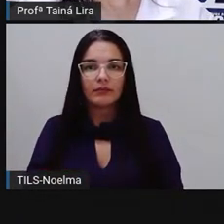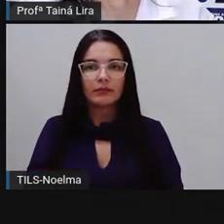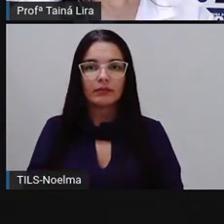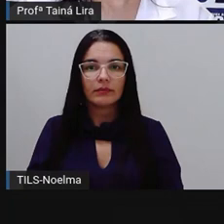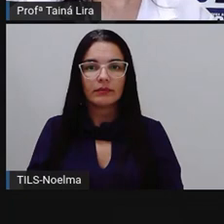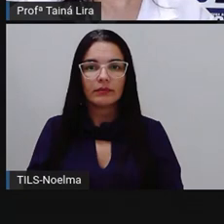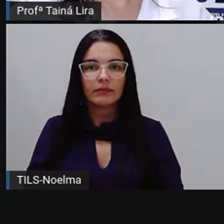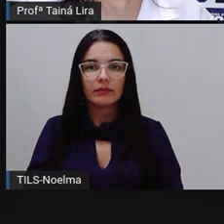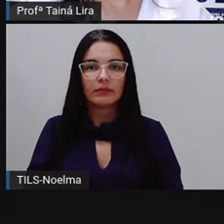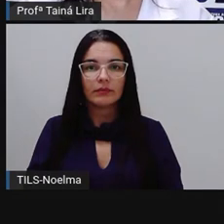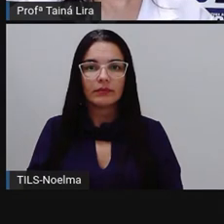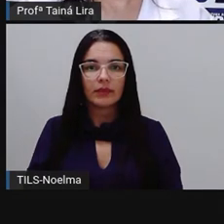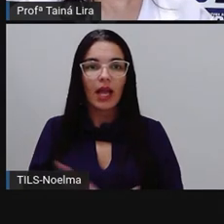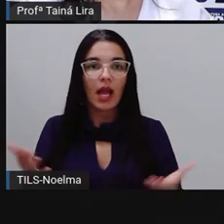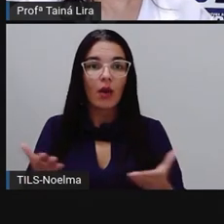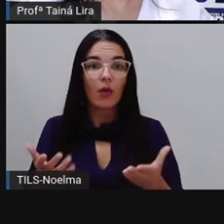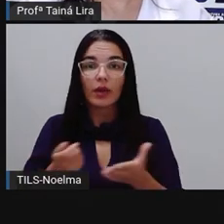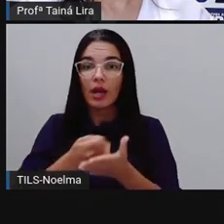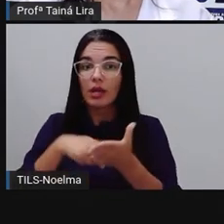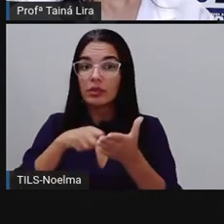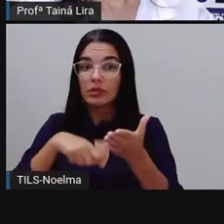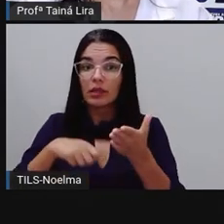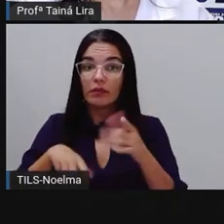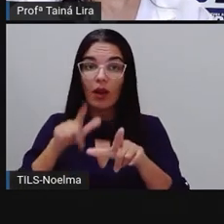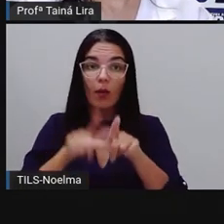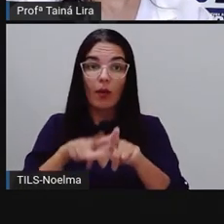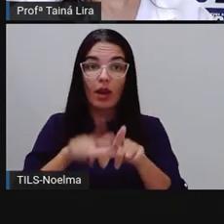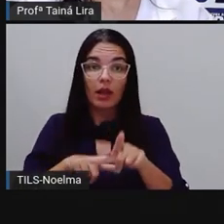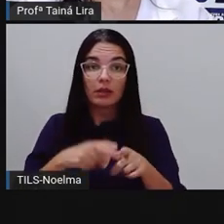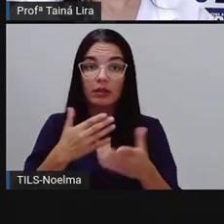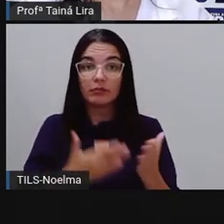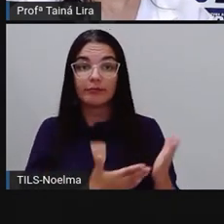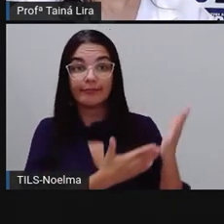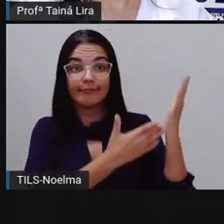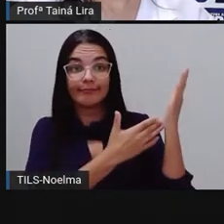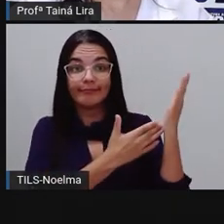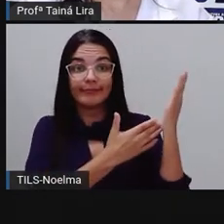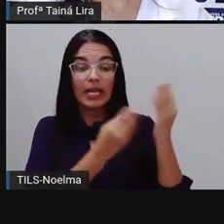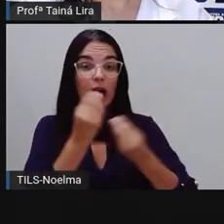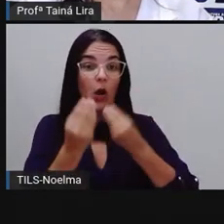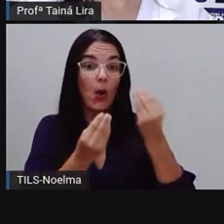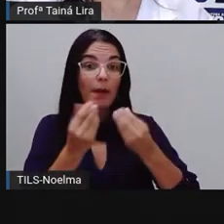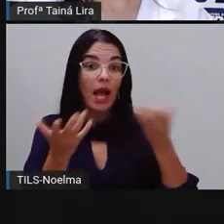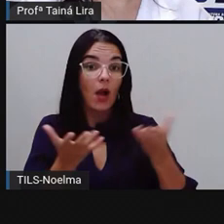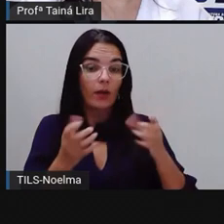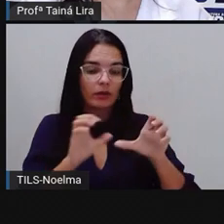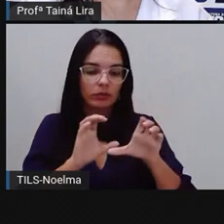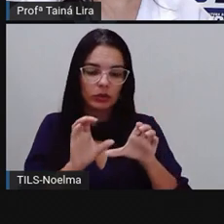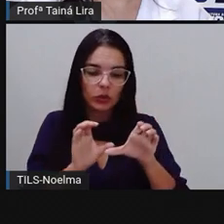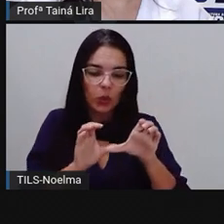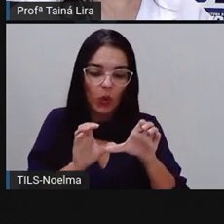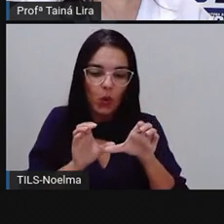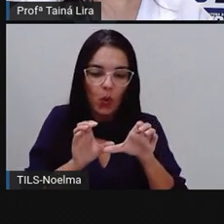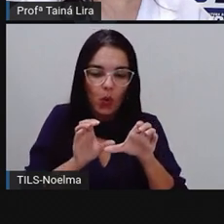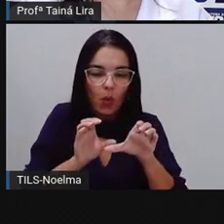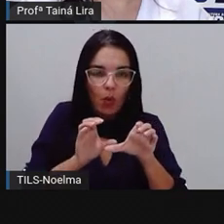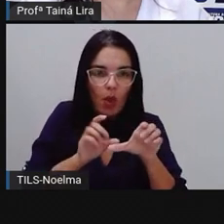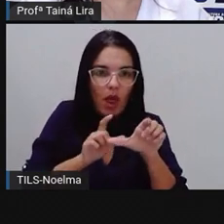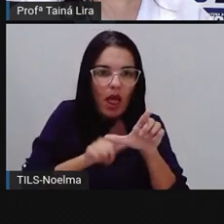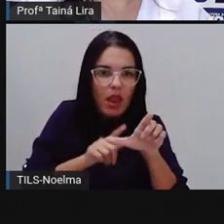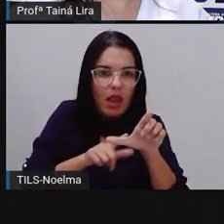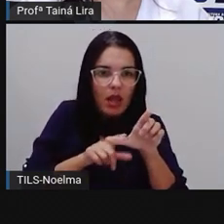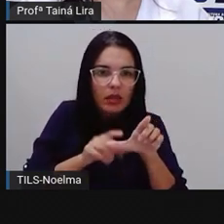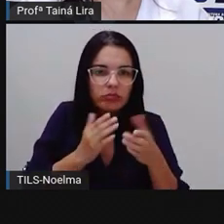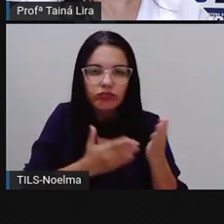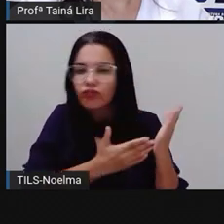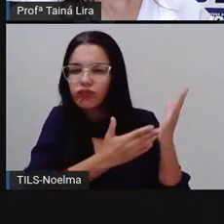Então, olha lá, escreva com letra cursiva os nomes que vimos, né, na última aula. Então, cigarra, ó como fica